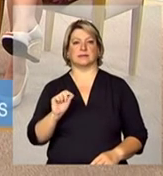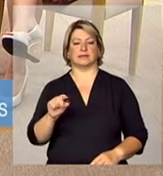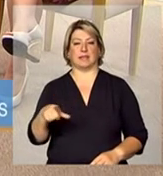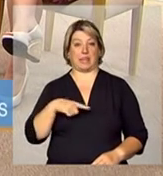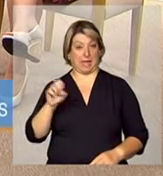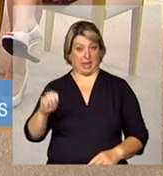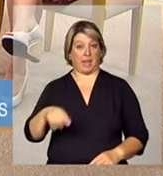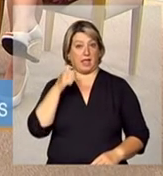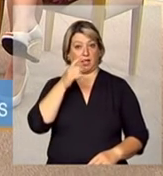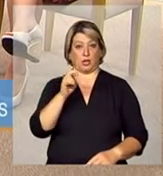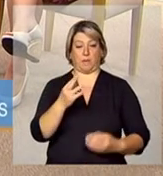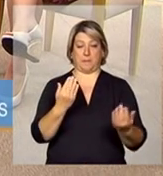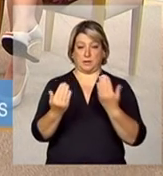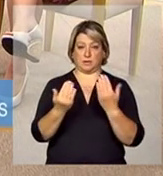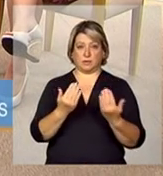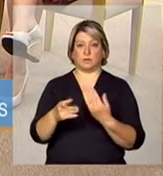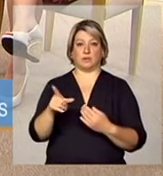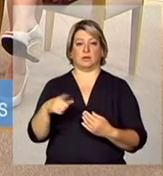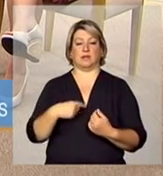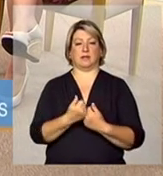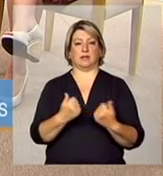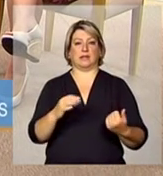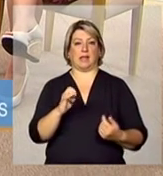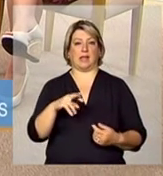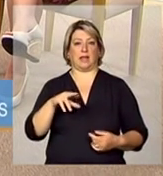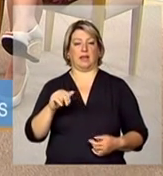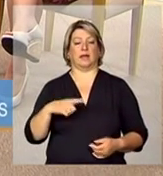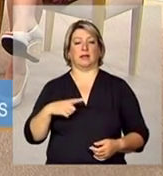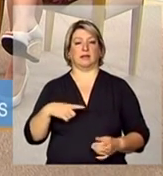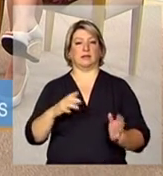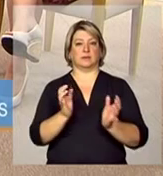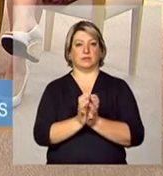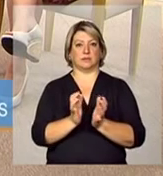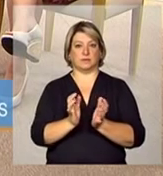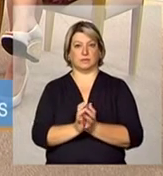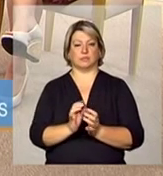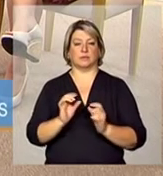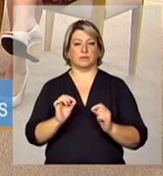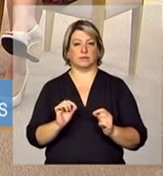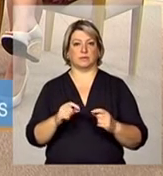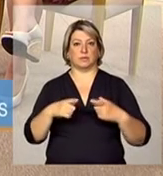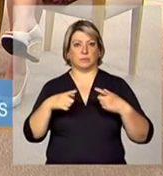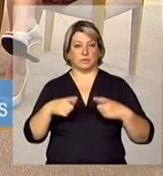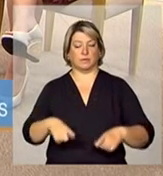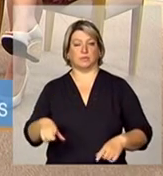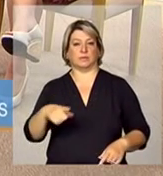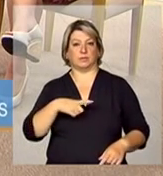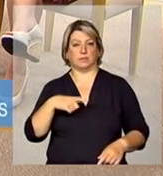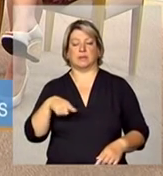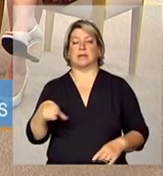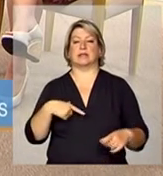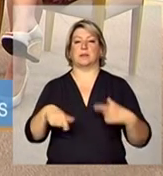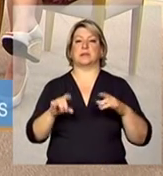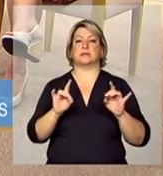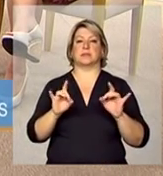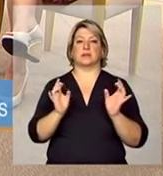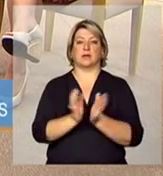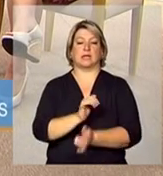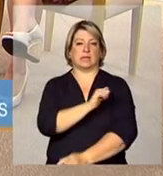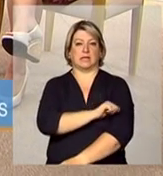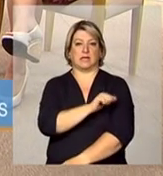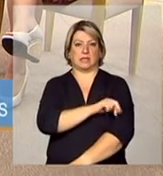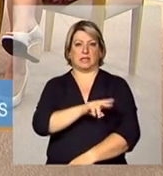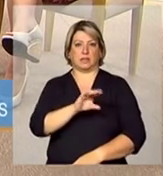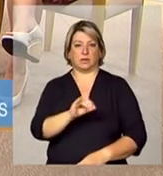psicóloga assessora técnica da subsecretaria de proteção social especial de São Gonçalo no Rio de Janeiro